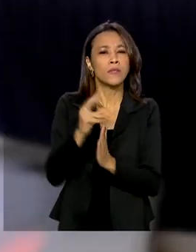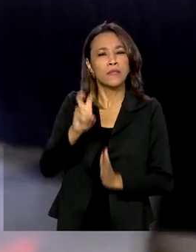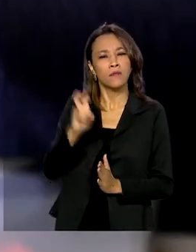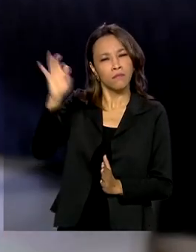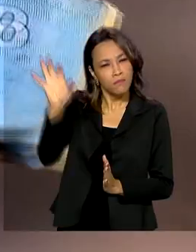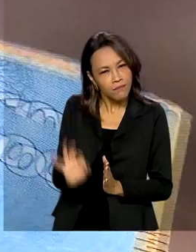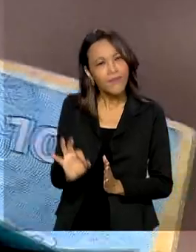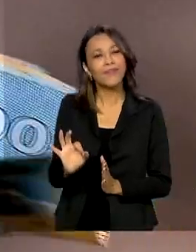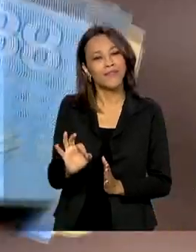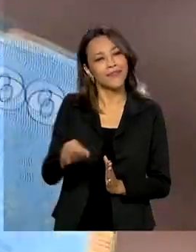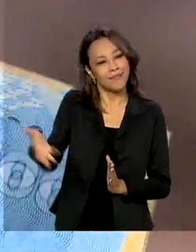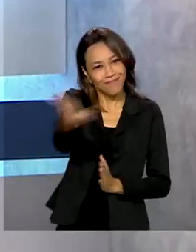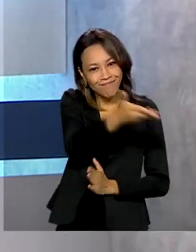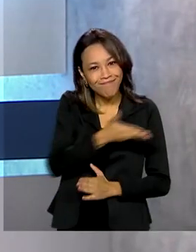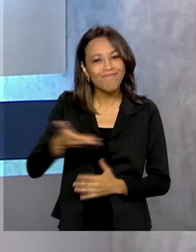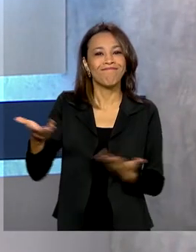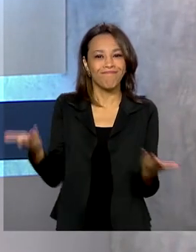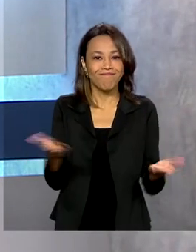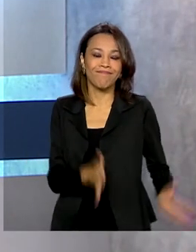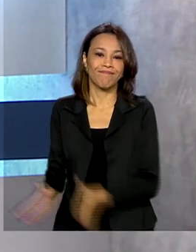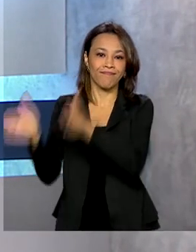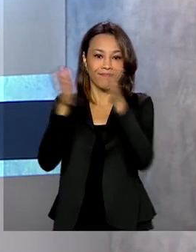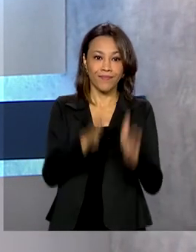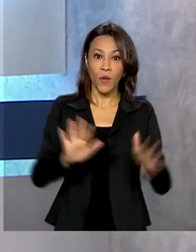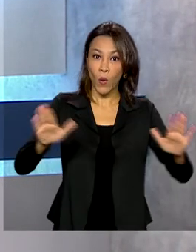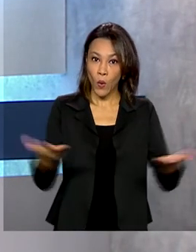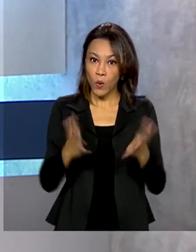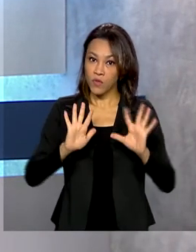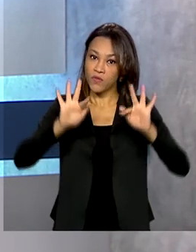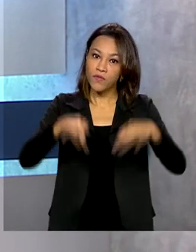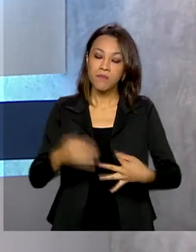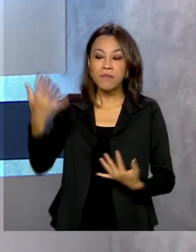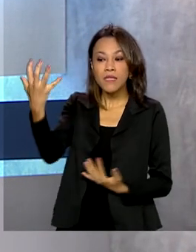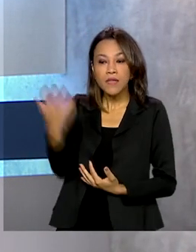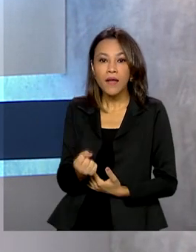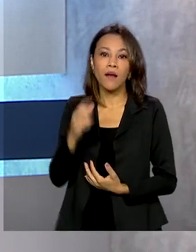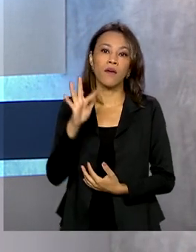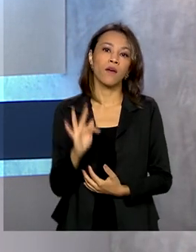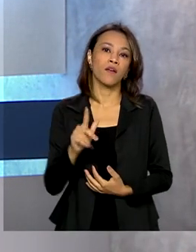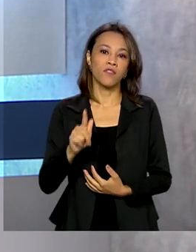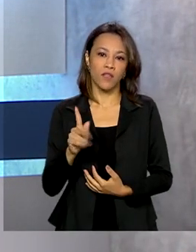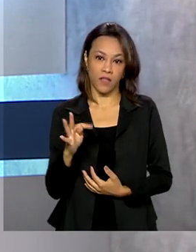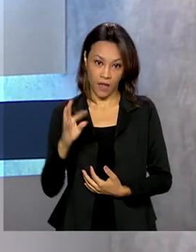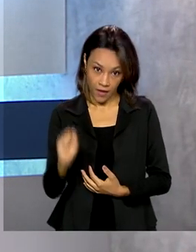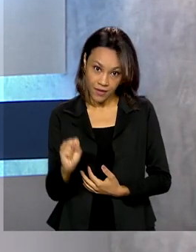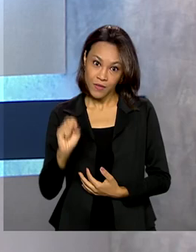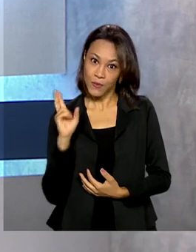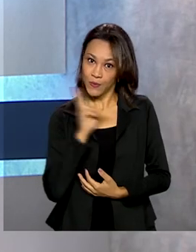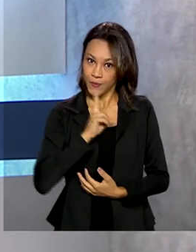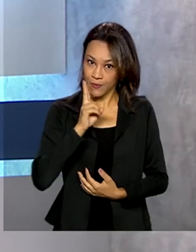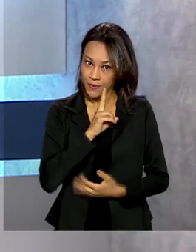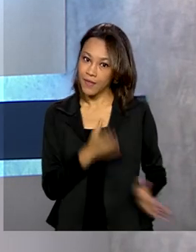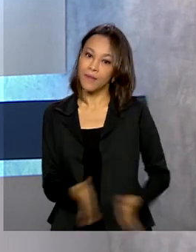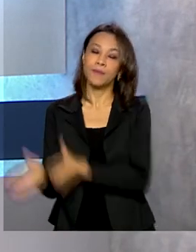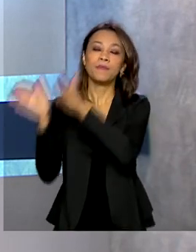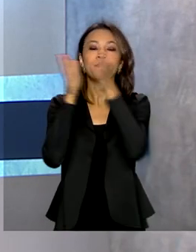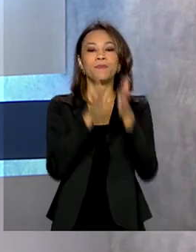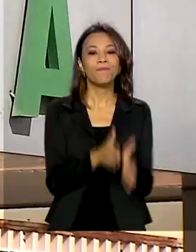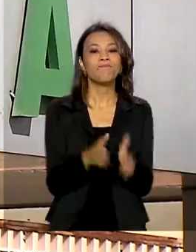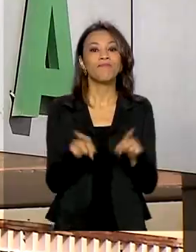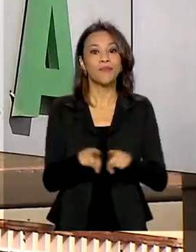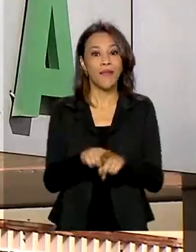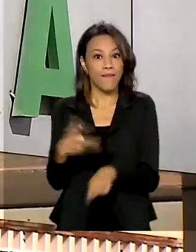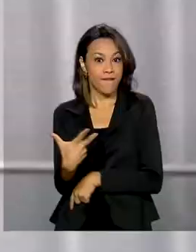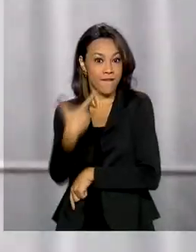% para o trabalhador. Termina hoje o prazo para sacar o FGTS emergencial. E veja também,